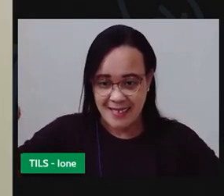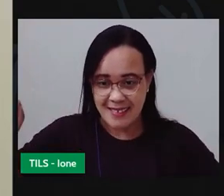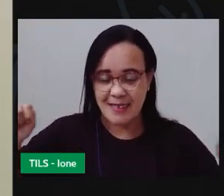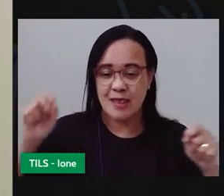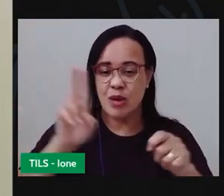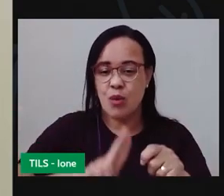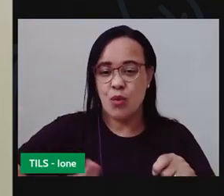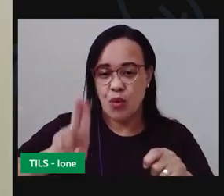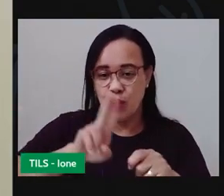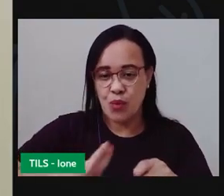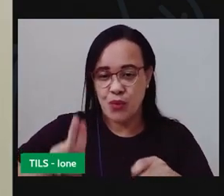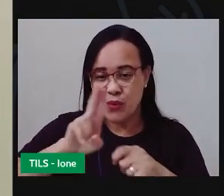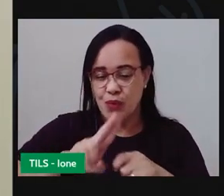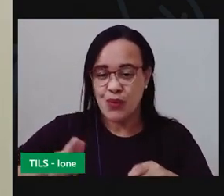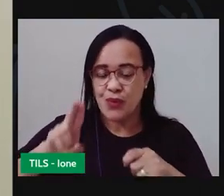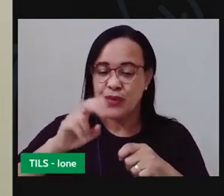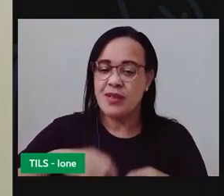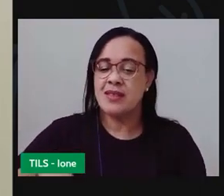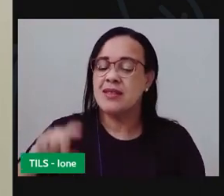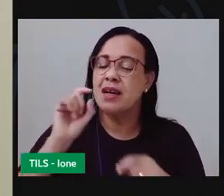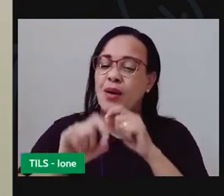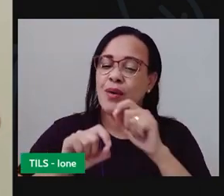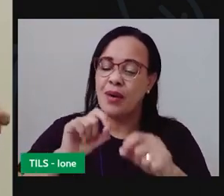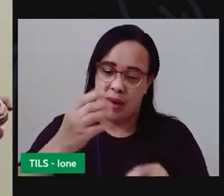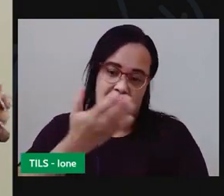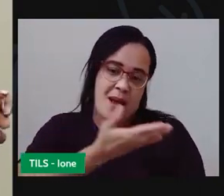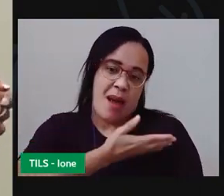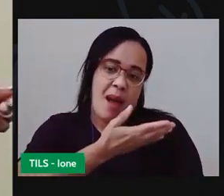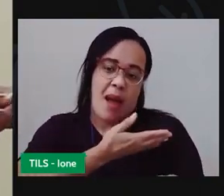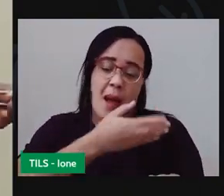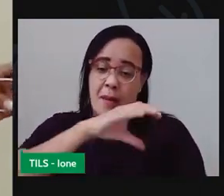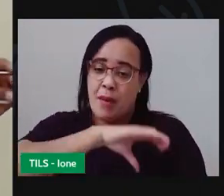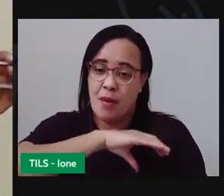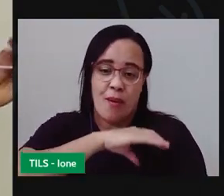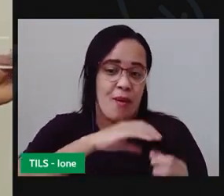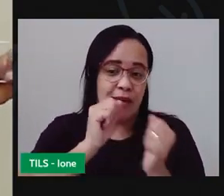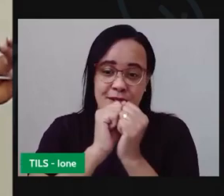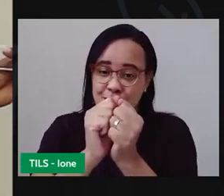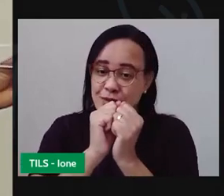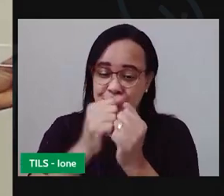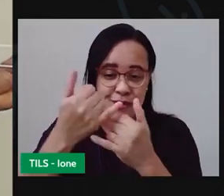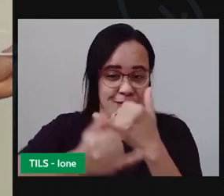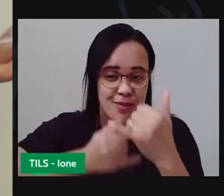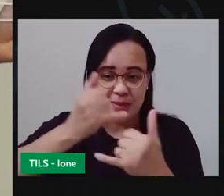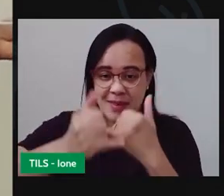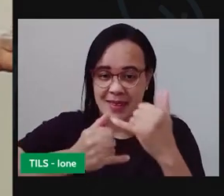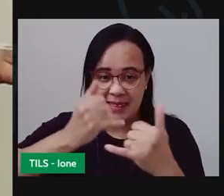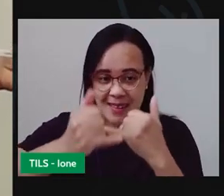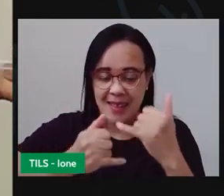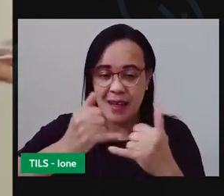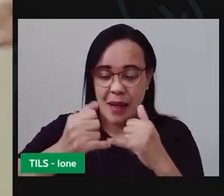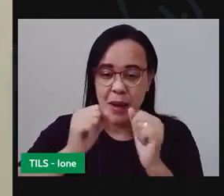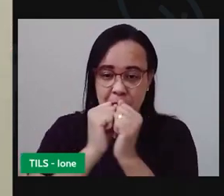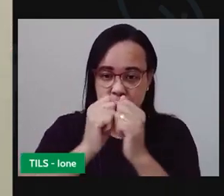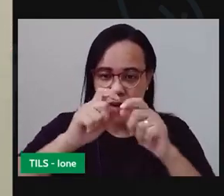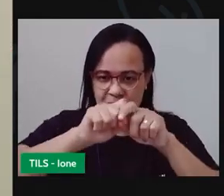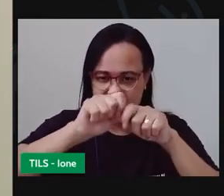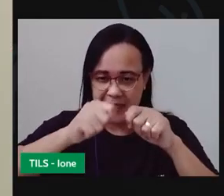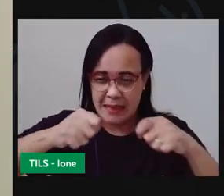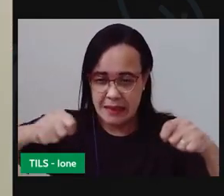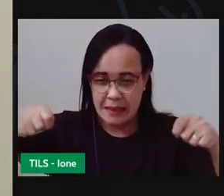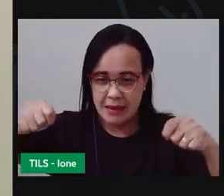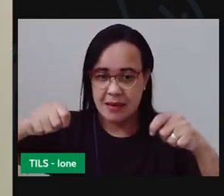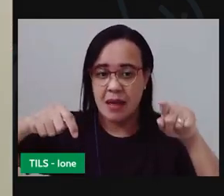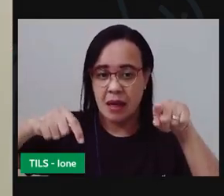outra criança você pode cortar de um tamanho bem grande eu vou cortar aqui desse